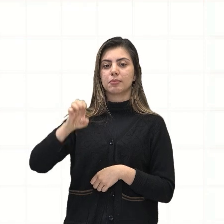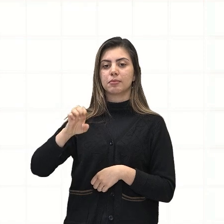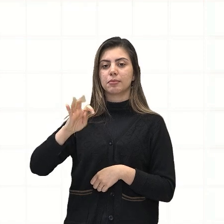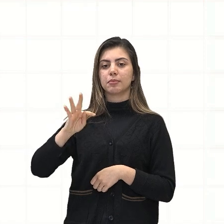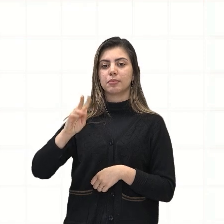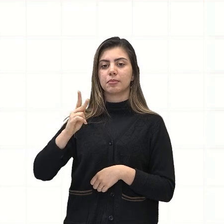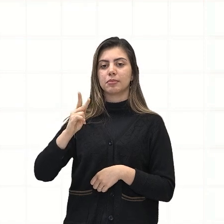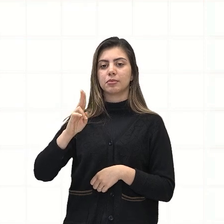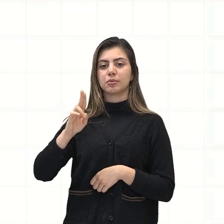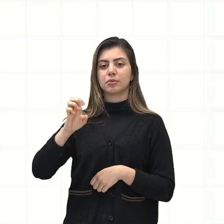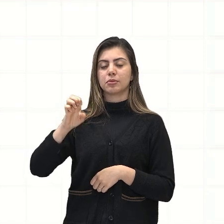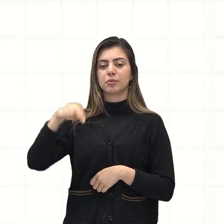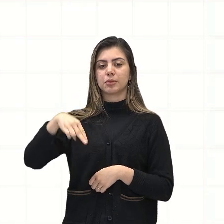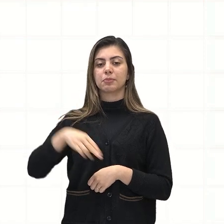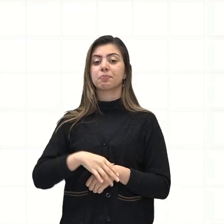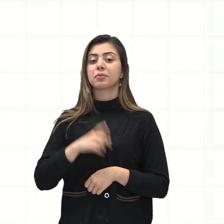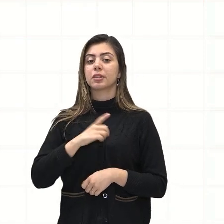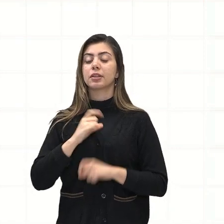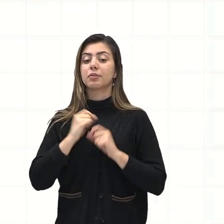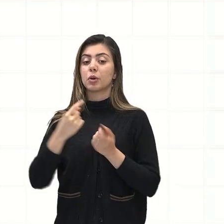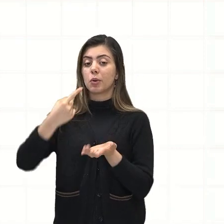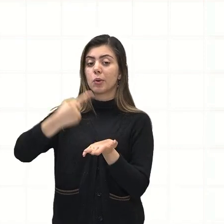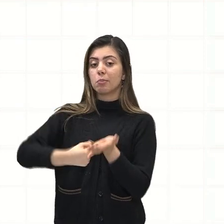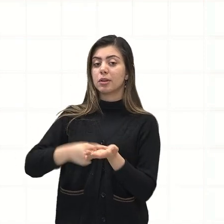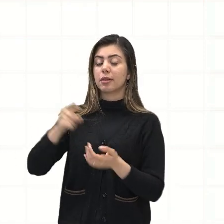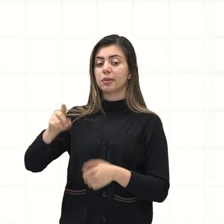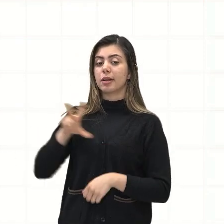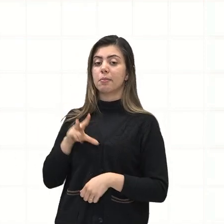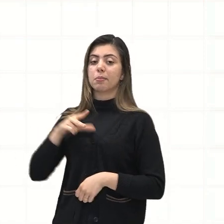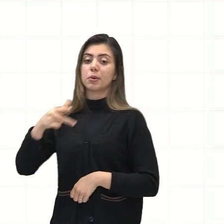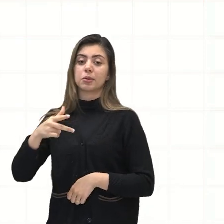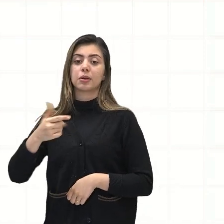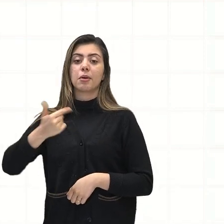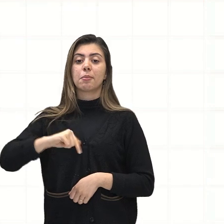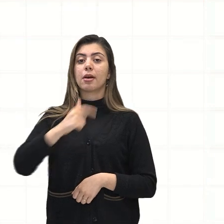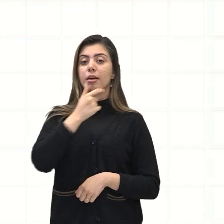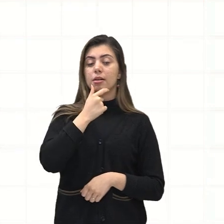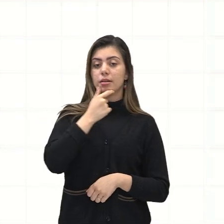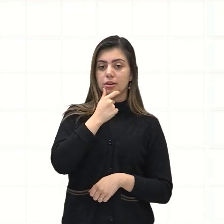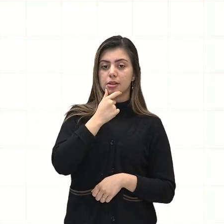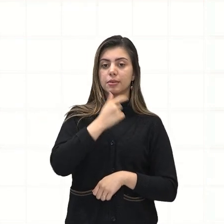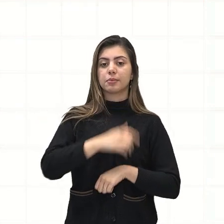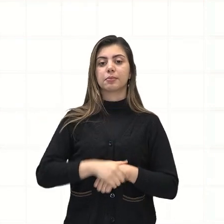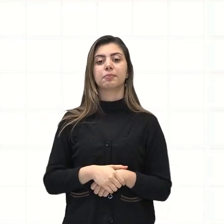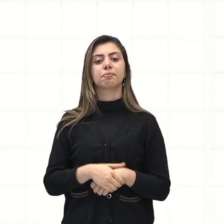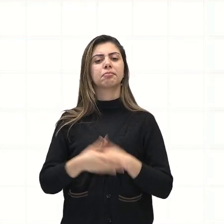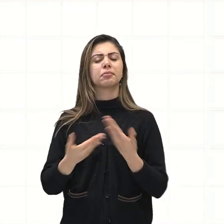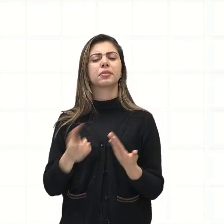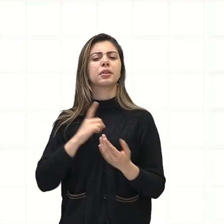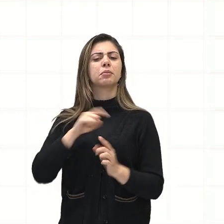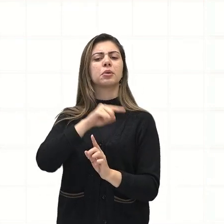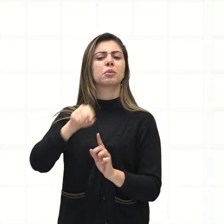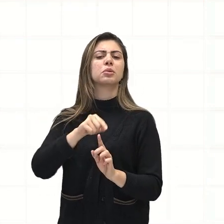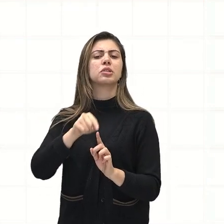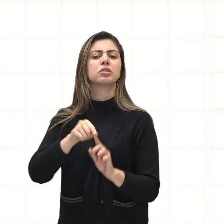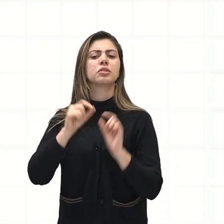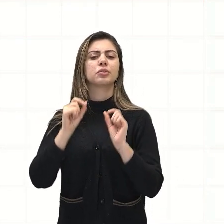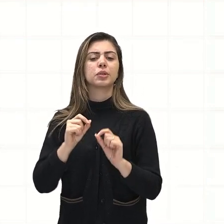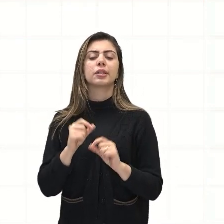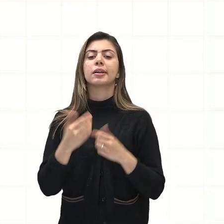coroa portuguesa e o reino inglês. Com que objetivo? De manter a